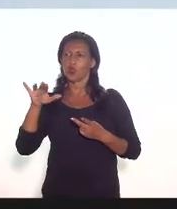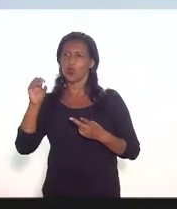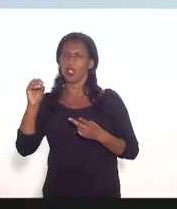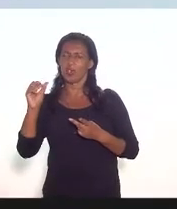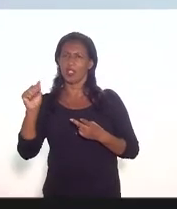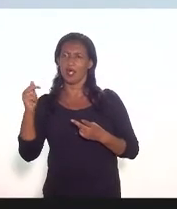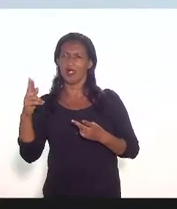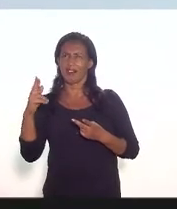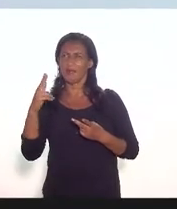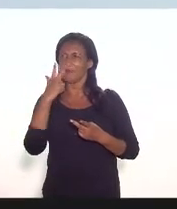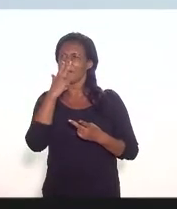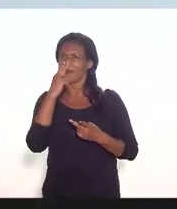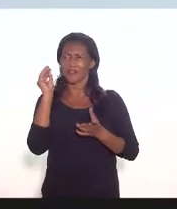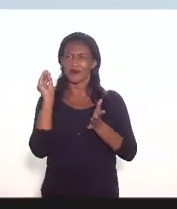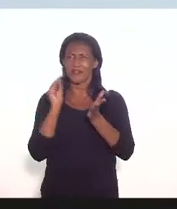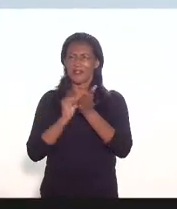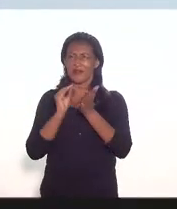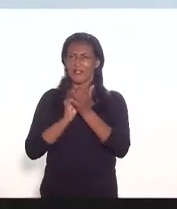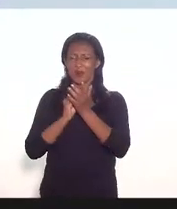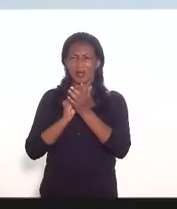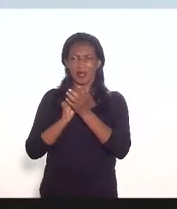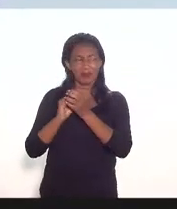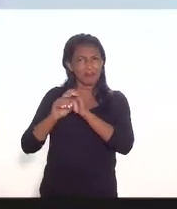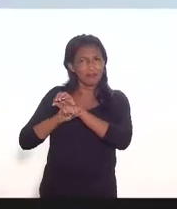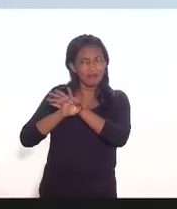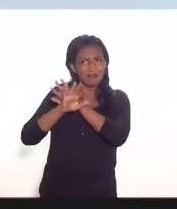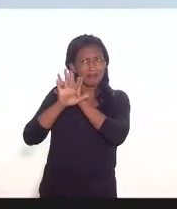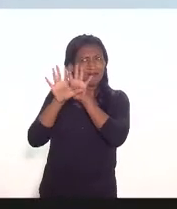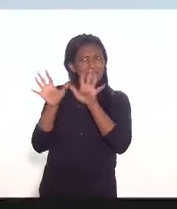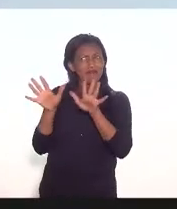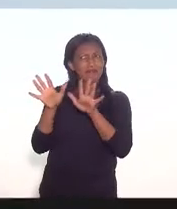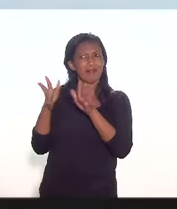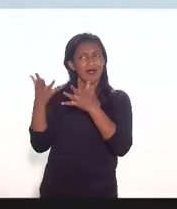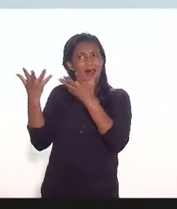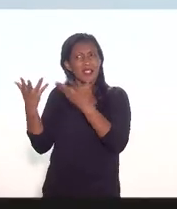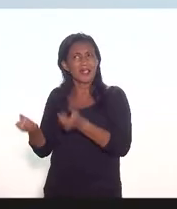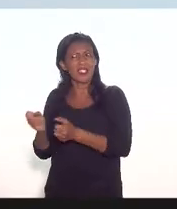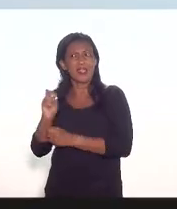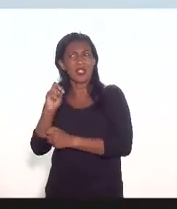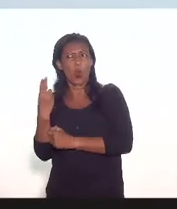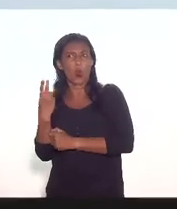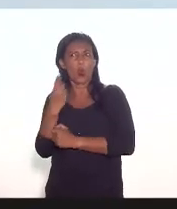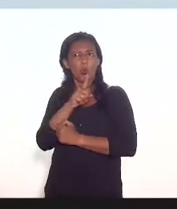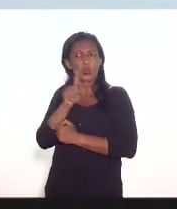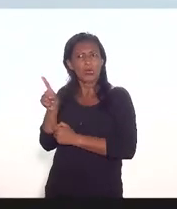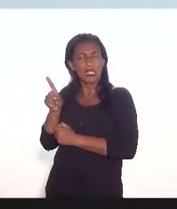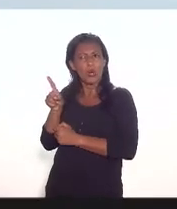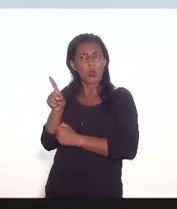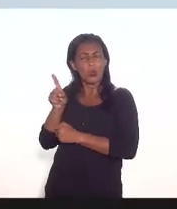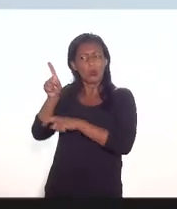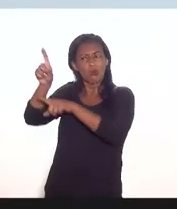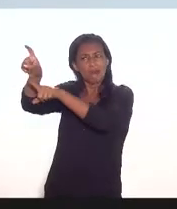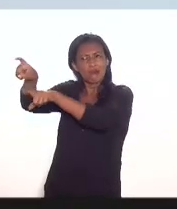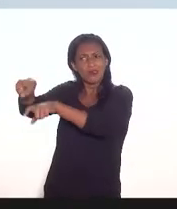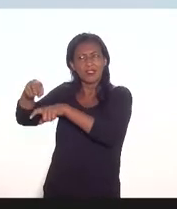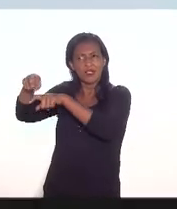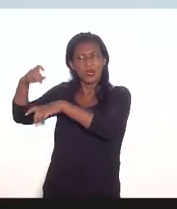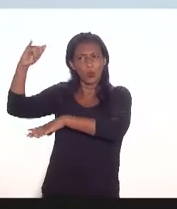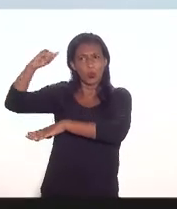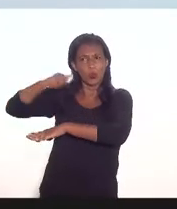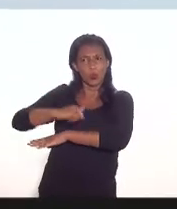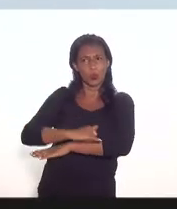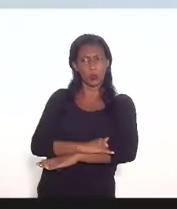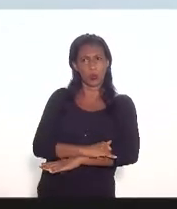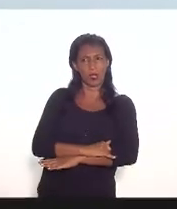de clareza com relação à questão de permitir ou não os aeroportos do interior a utilização desse benefício